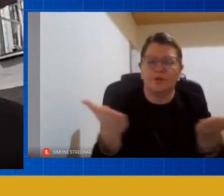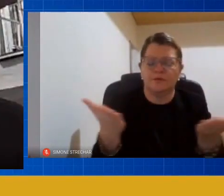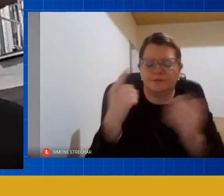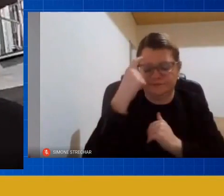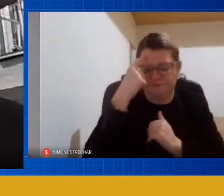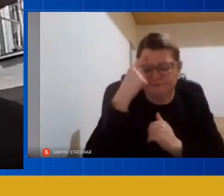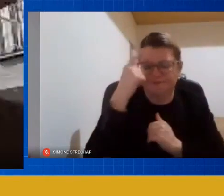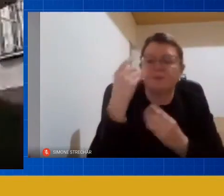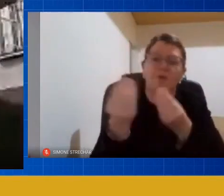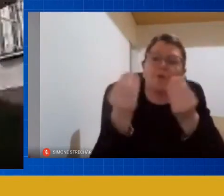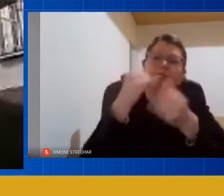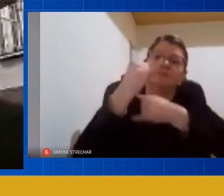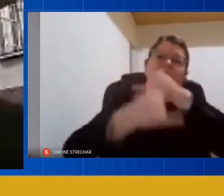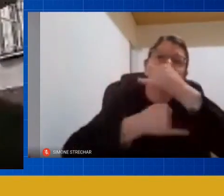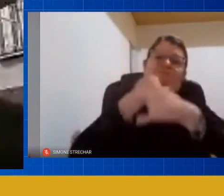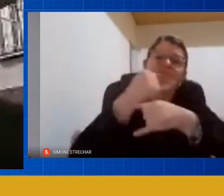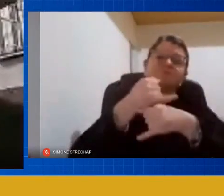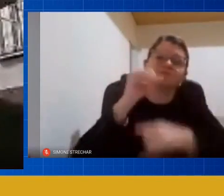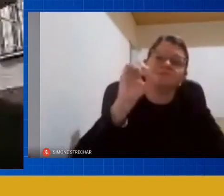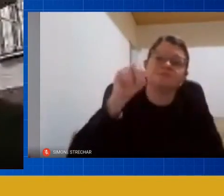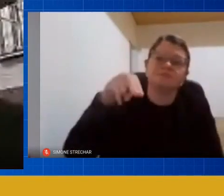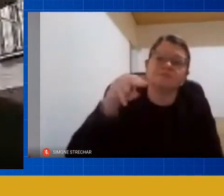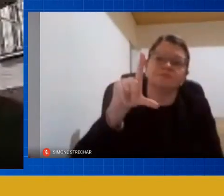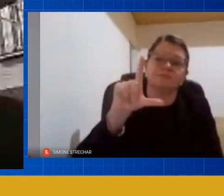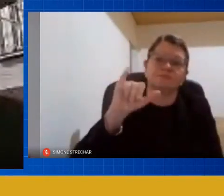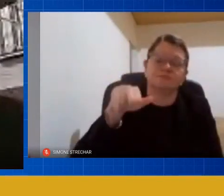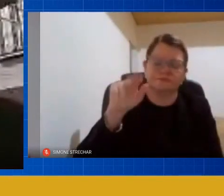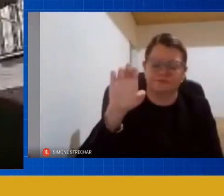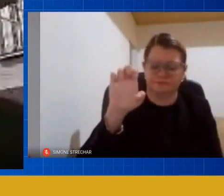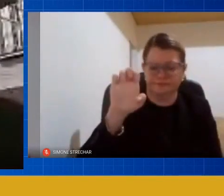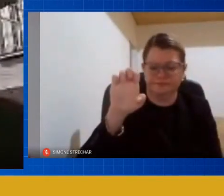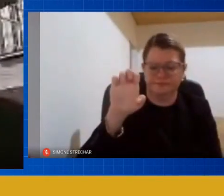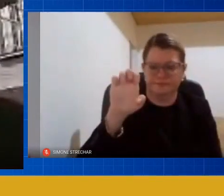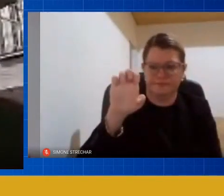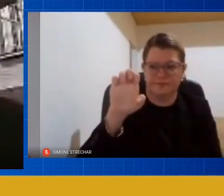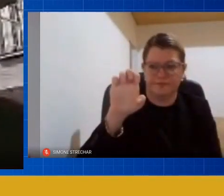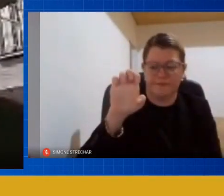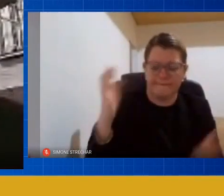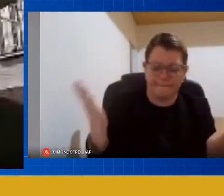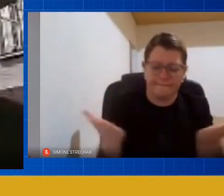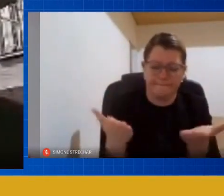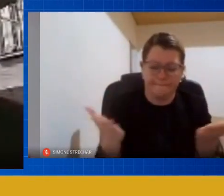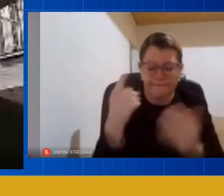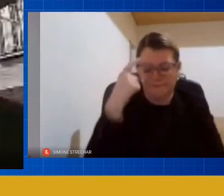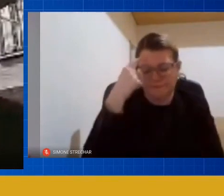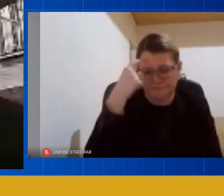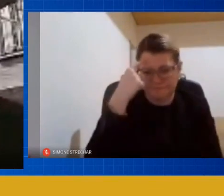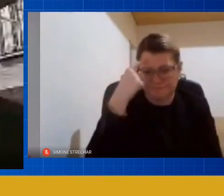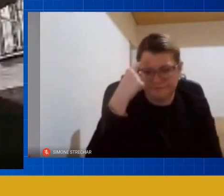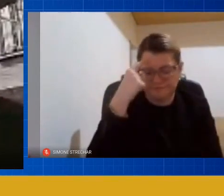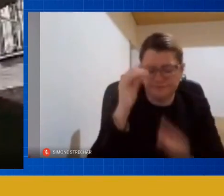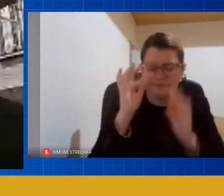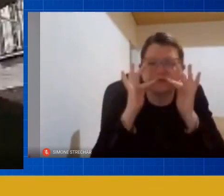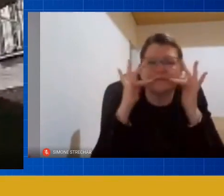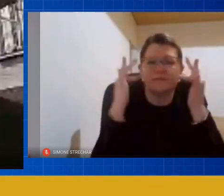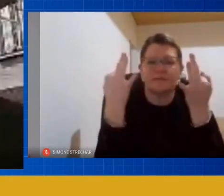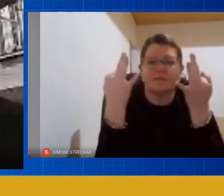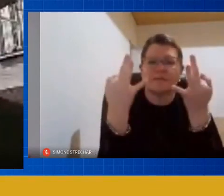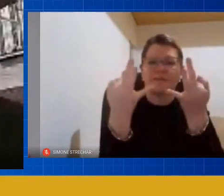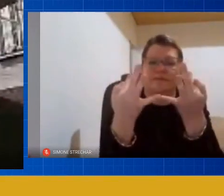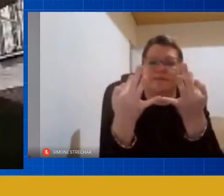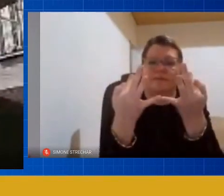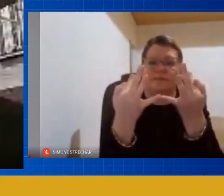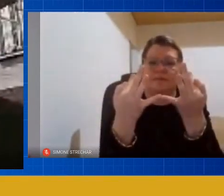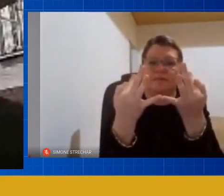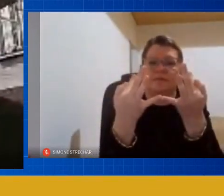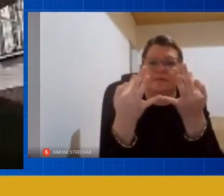online uma das grandes questões que bateu na porta de nós educadores e das famílias é que nós não